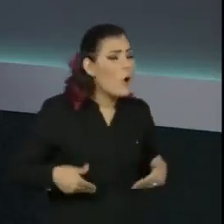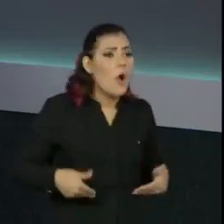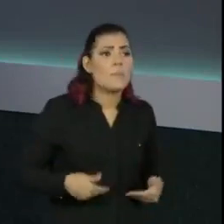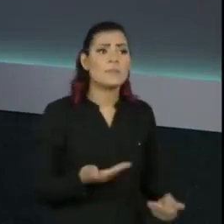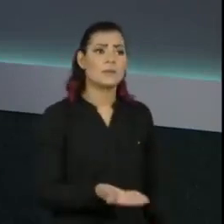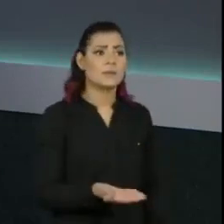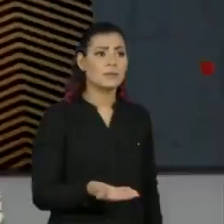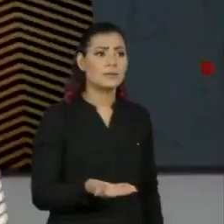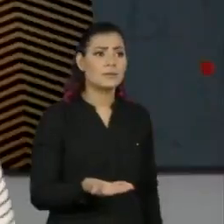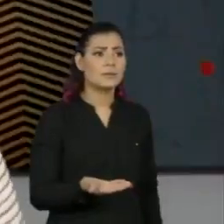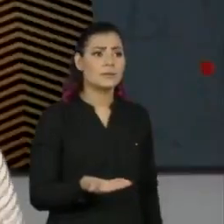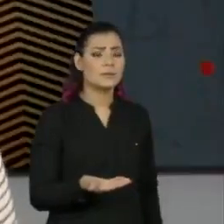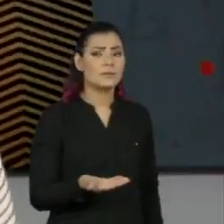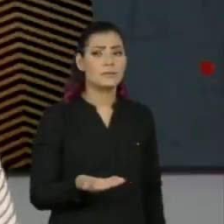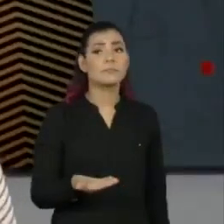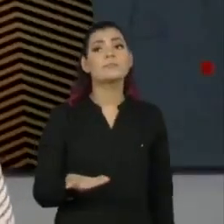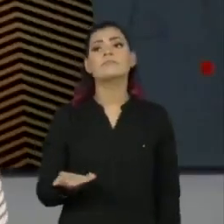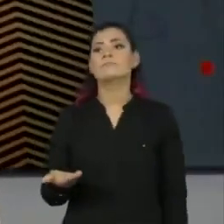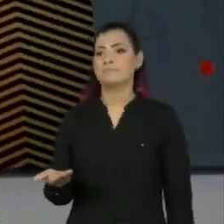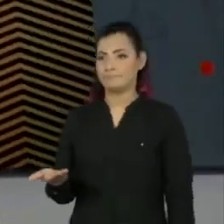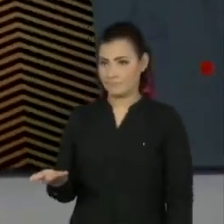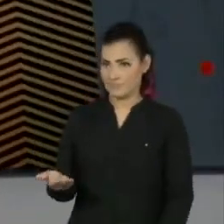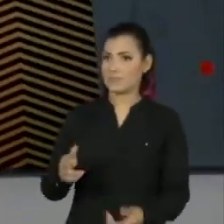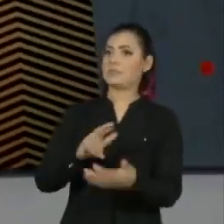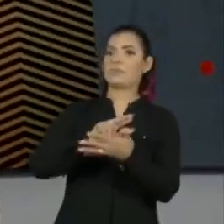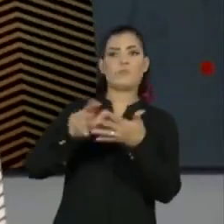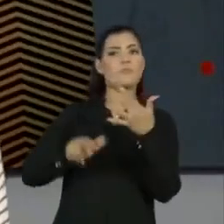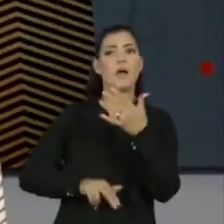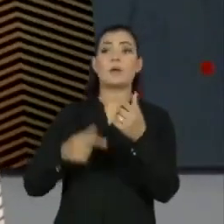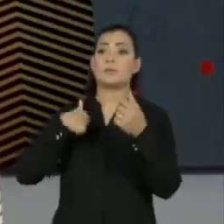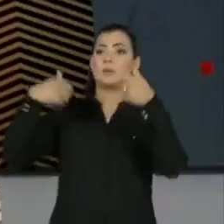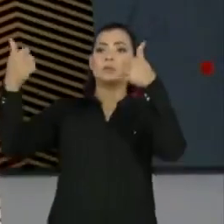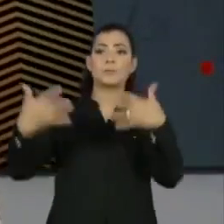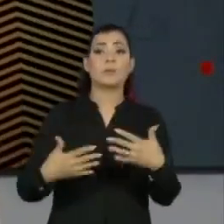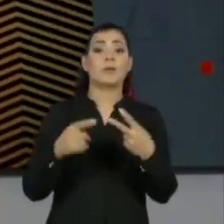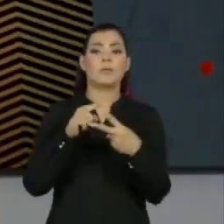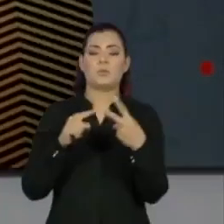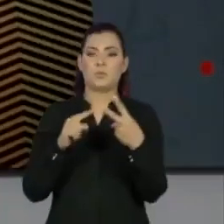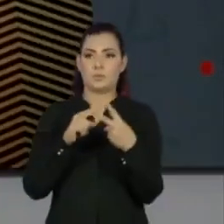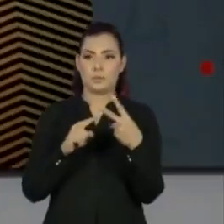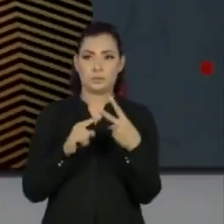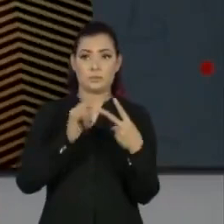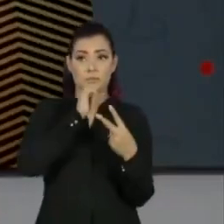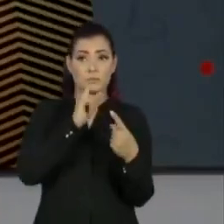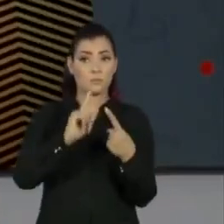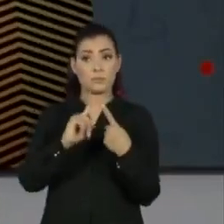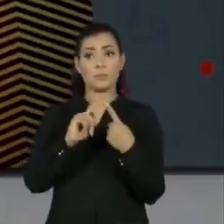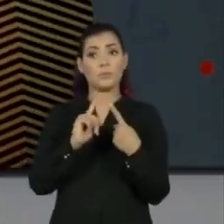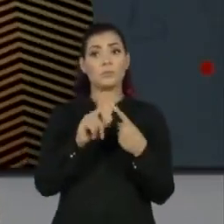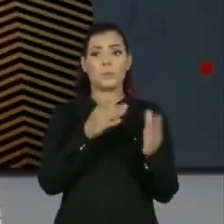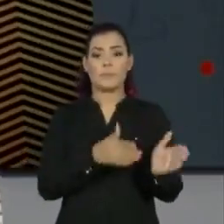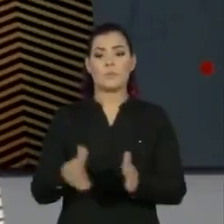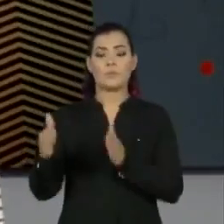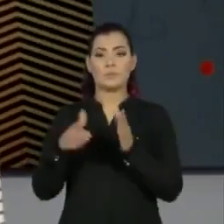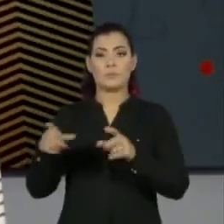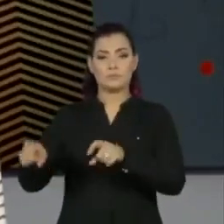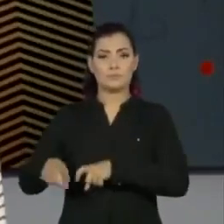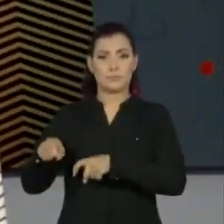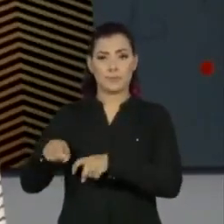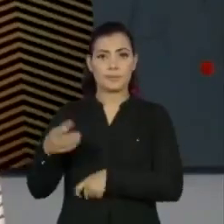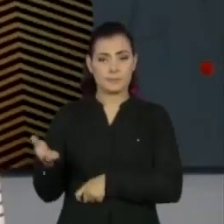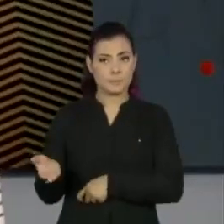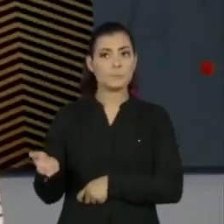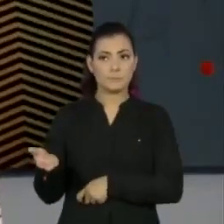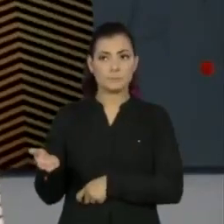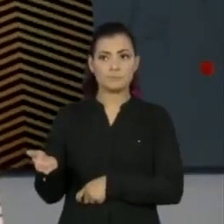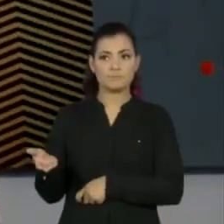submetidos à fome. São muitos fatores, eu queria mencionar dois, principalmente. Um é o direcionamento da produção agrícola, que